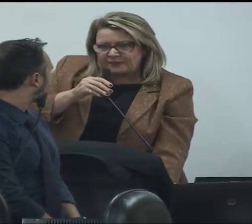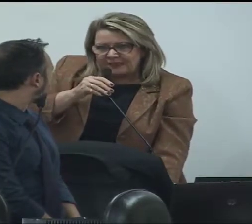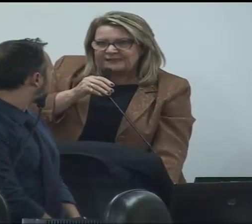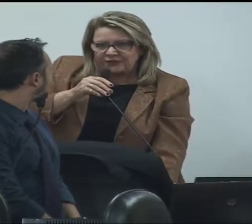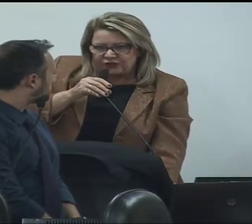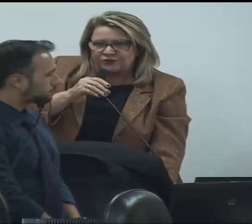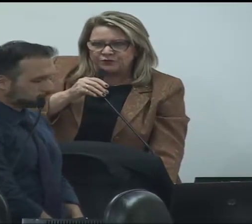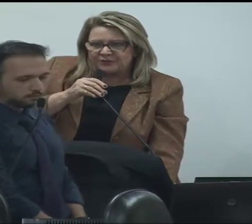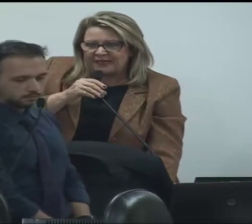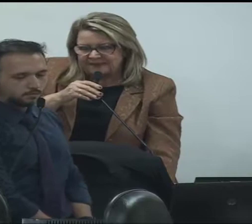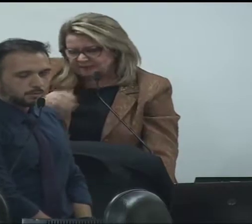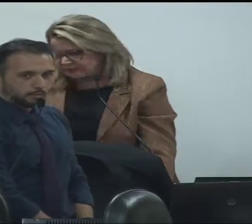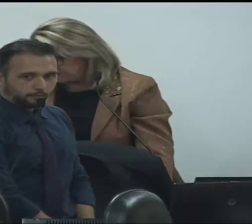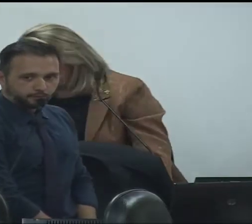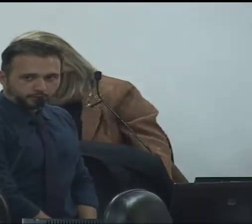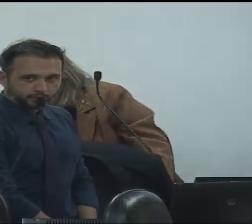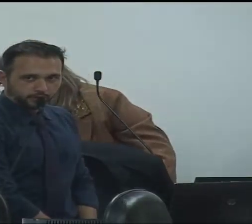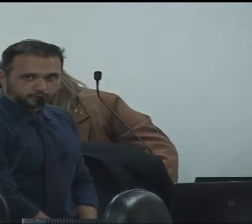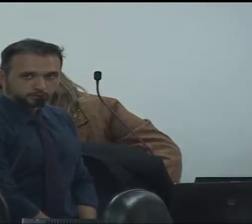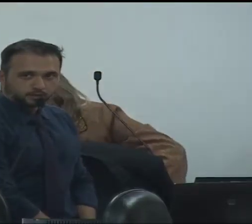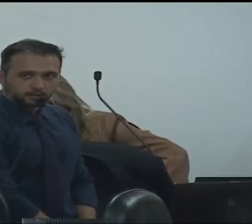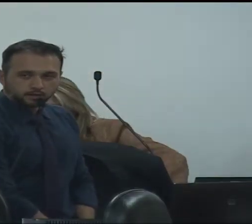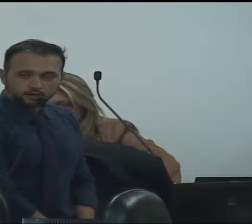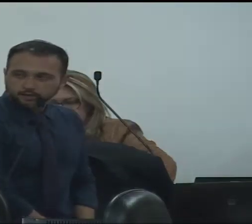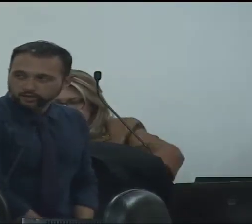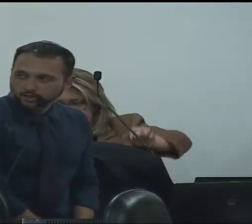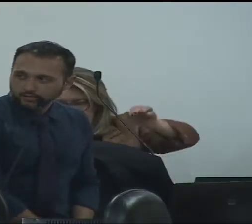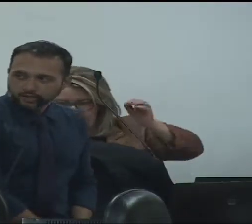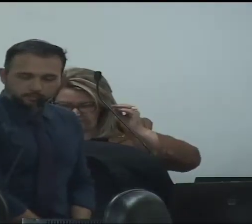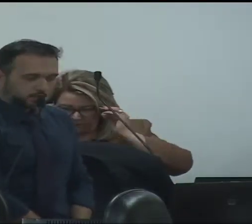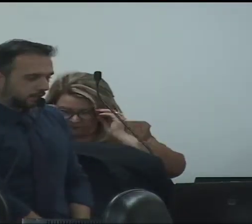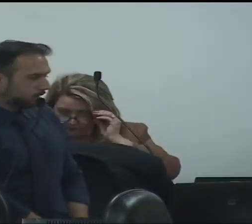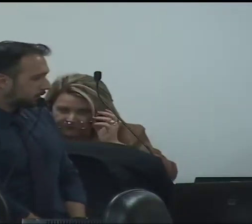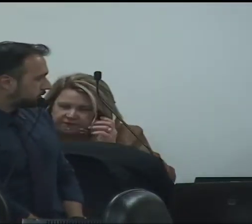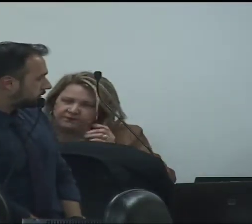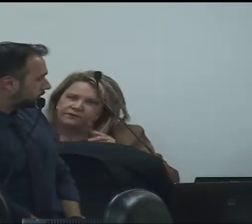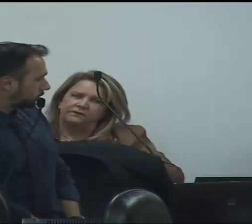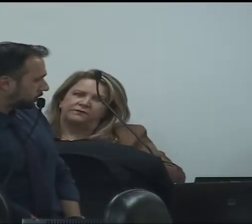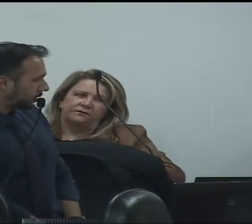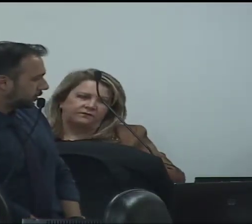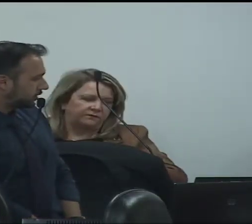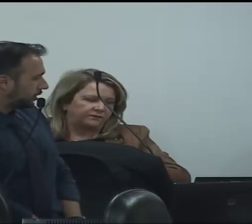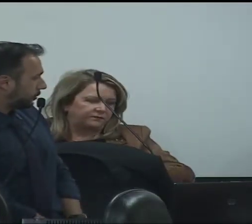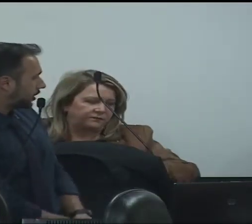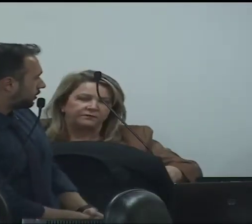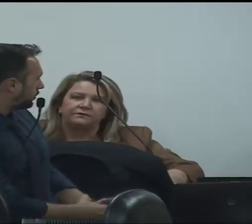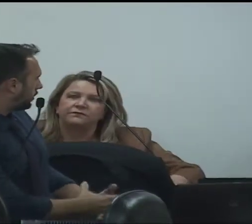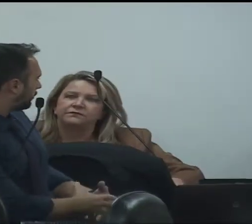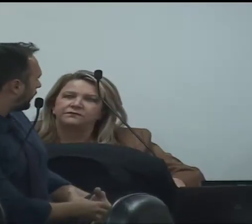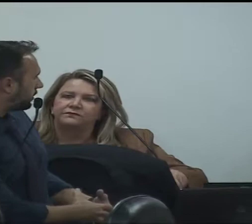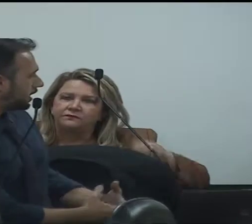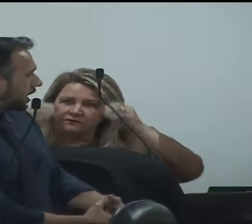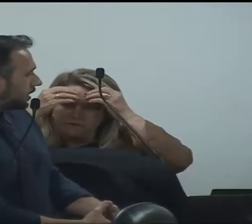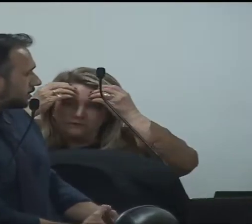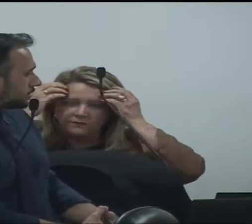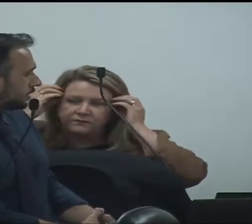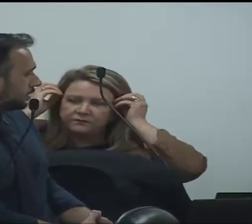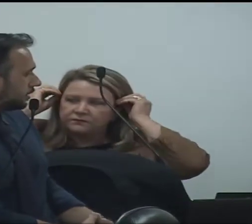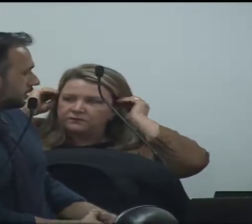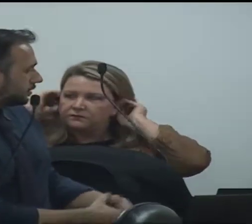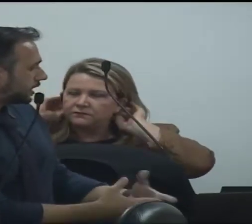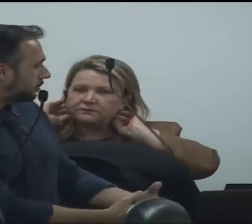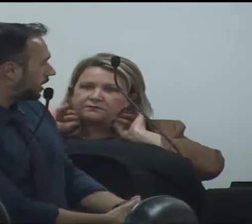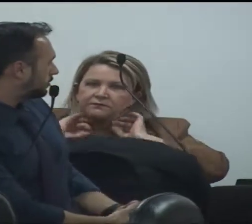trabalhando também nesse sentido. Muito obrigada. Perfeito. E até para contribuição, é porque eu tenho familiares